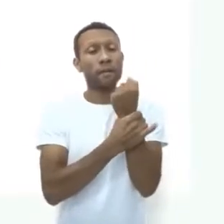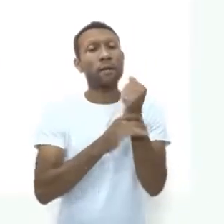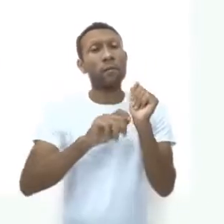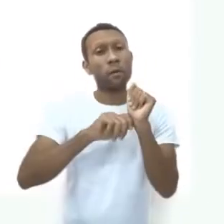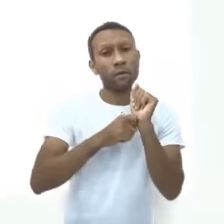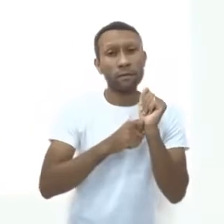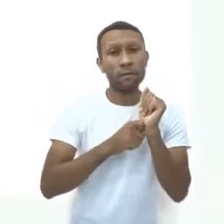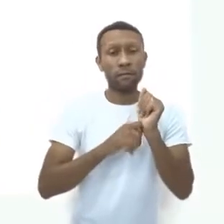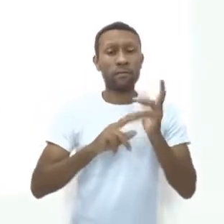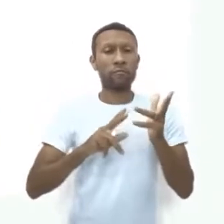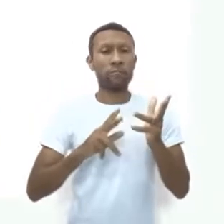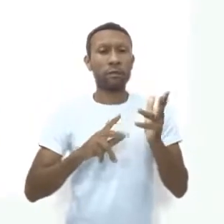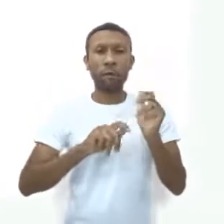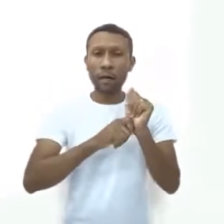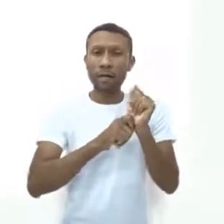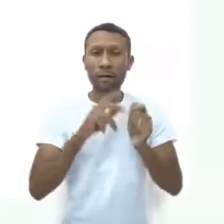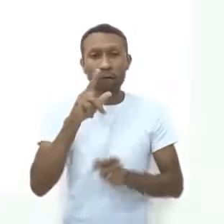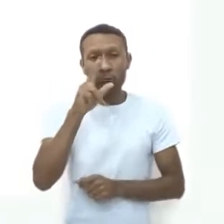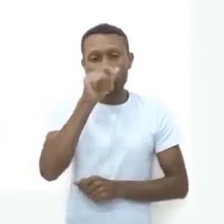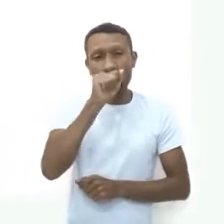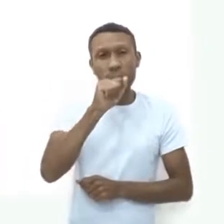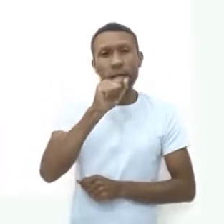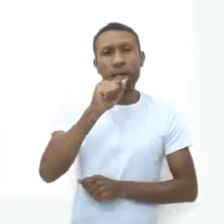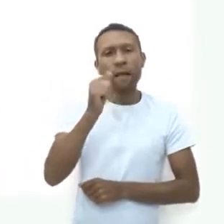contas com uma senha forte e ainda fica fácil de lembrar.